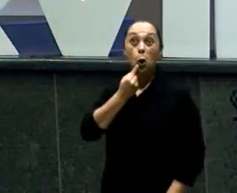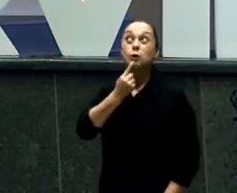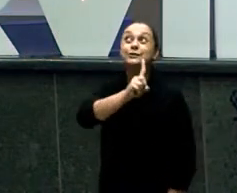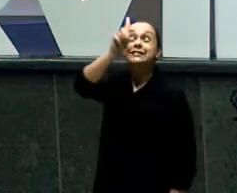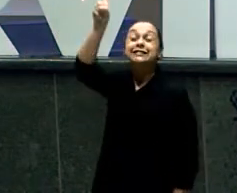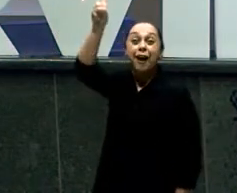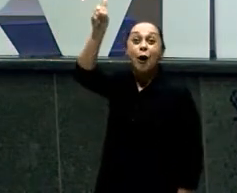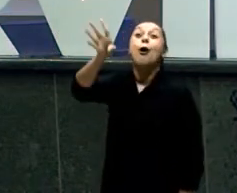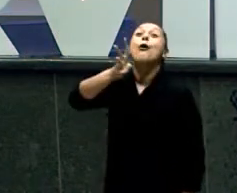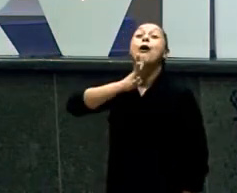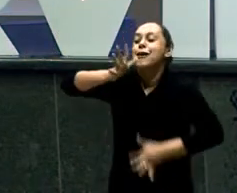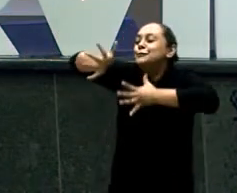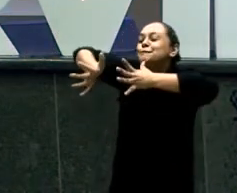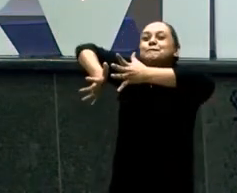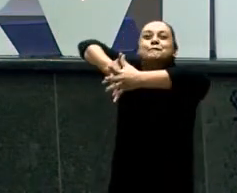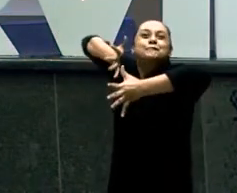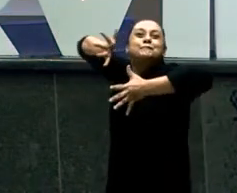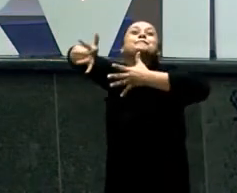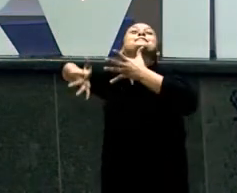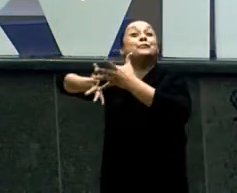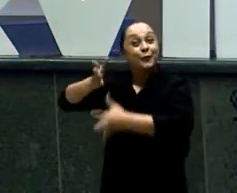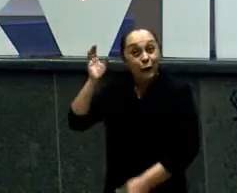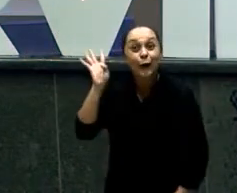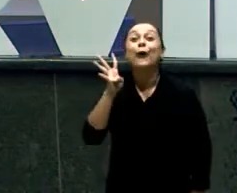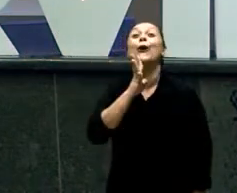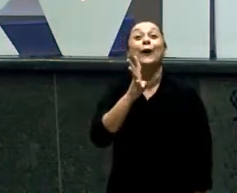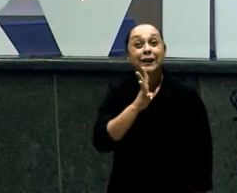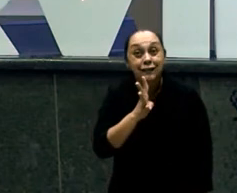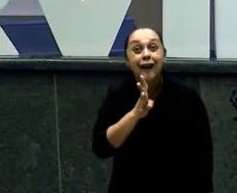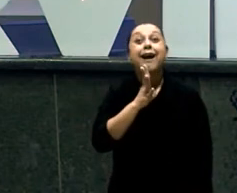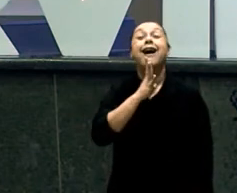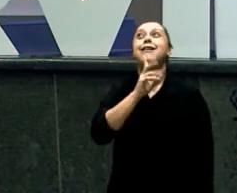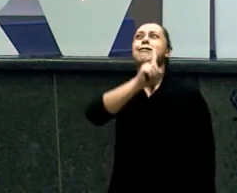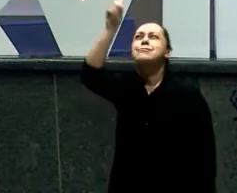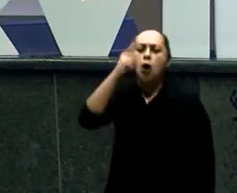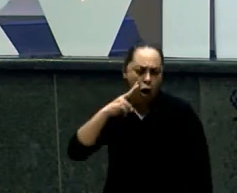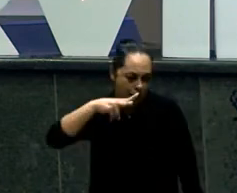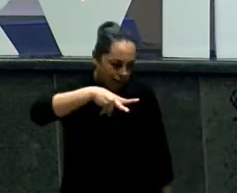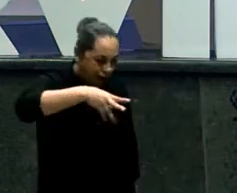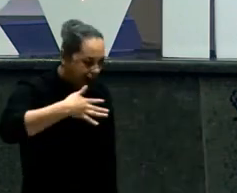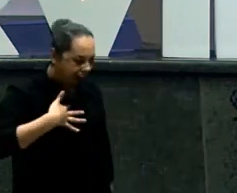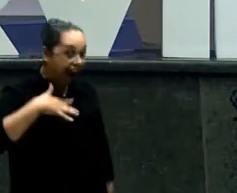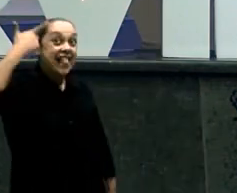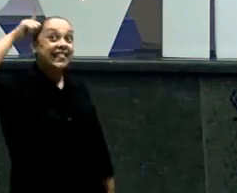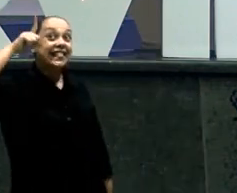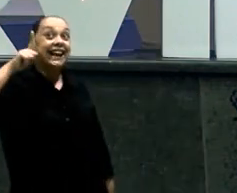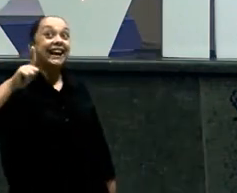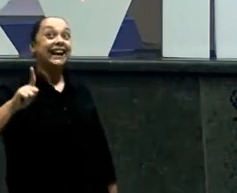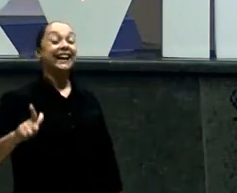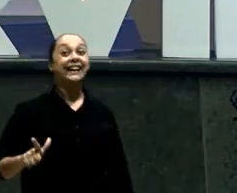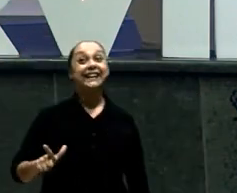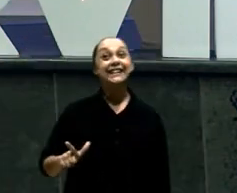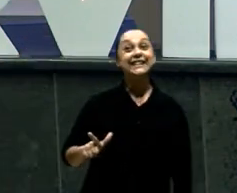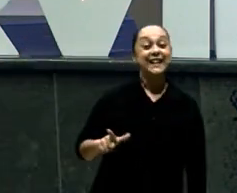falo Ele ouve A minha voz Diz É Davi É Davi Esse aqui É Davi É Davi Esse é Davi Ei